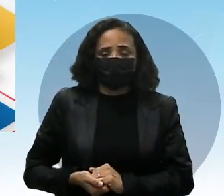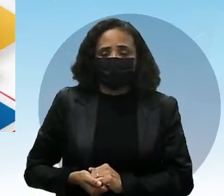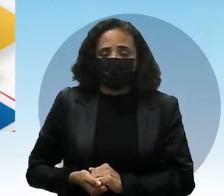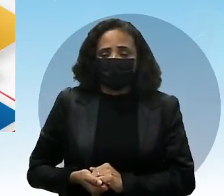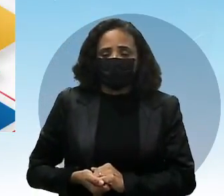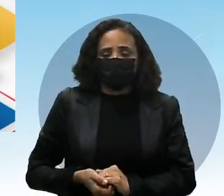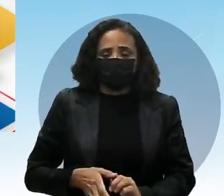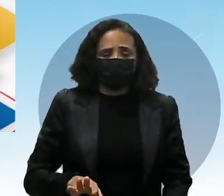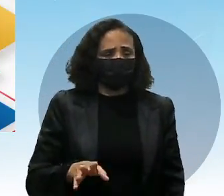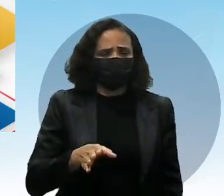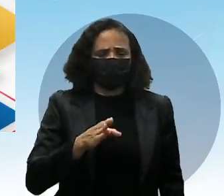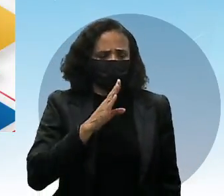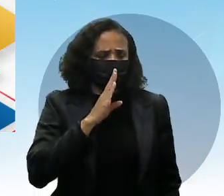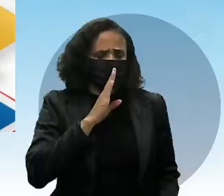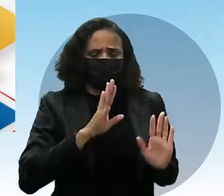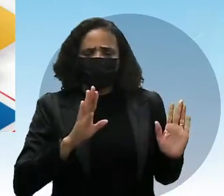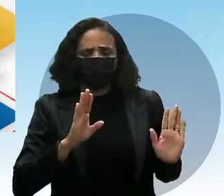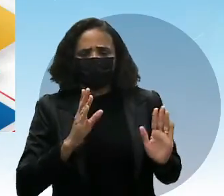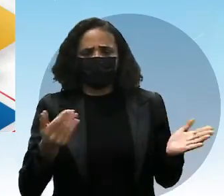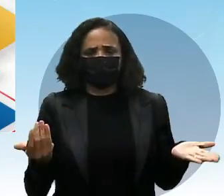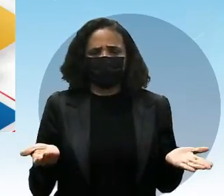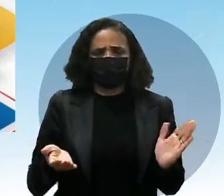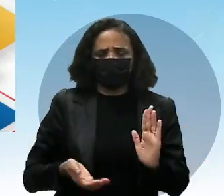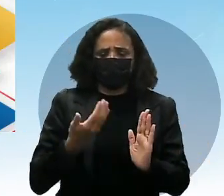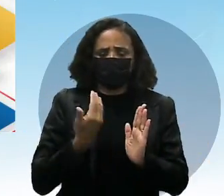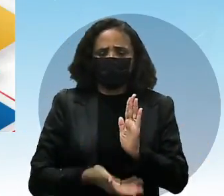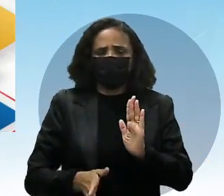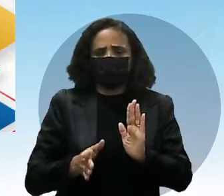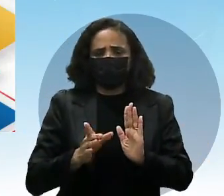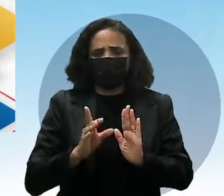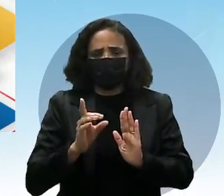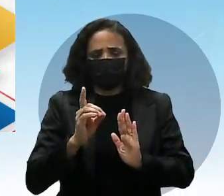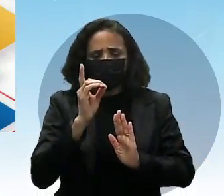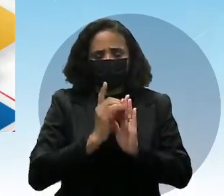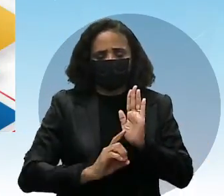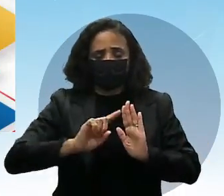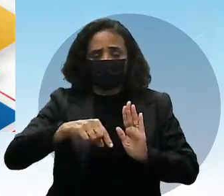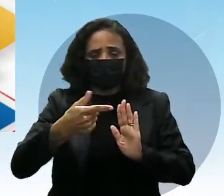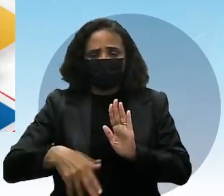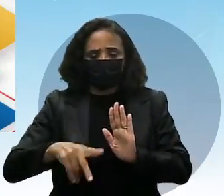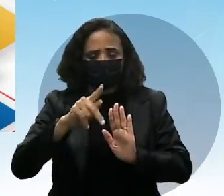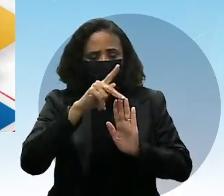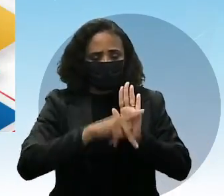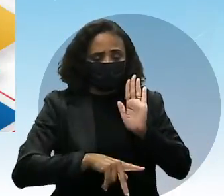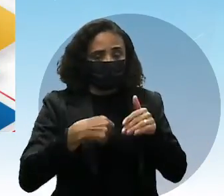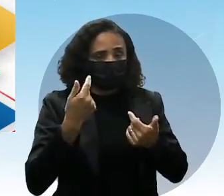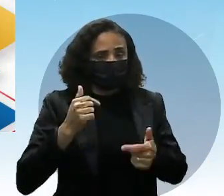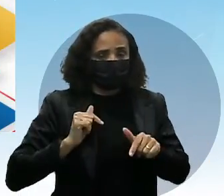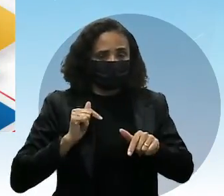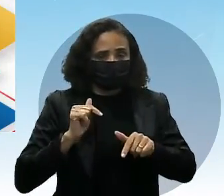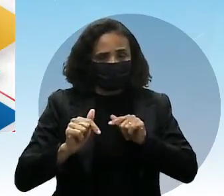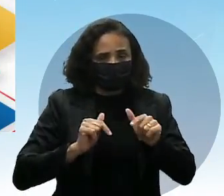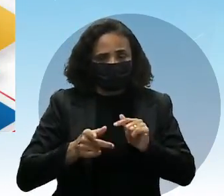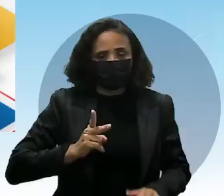iria dizer porque ele perderia ali os pontos que ele já tem nos outros projetos que ele provavelmente trabalha.